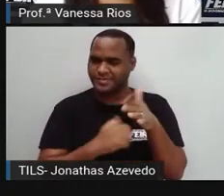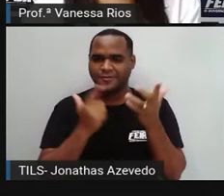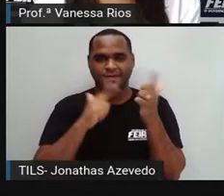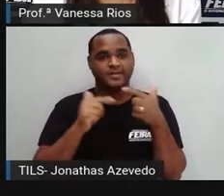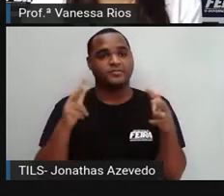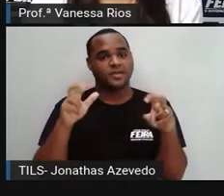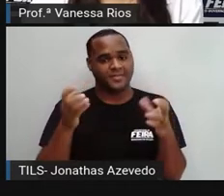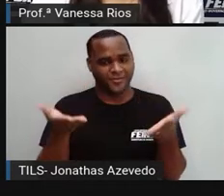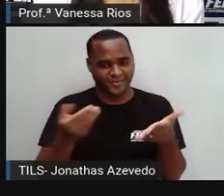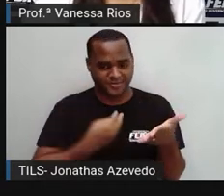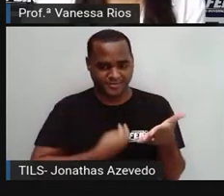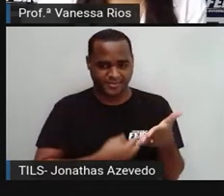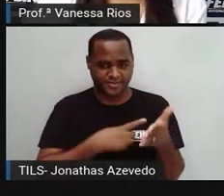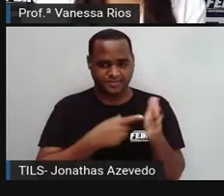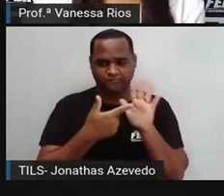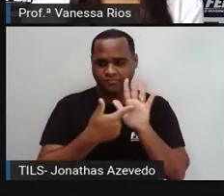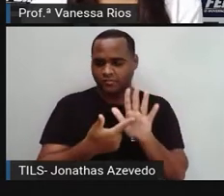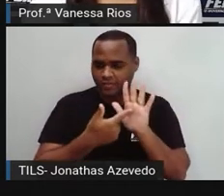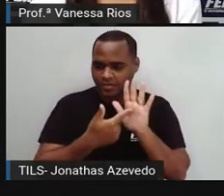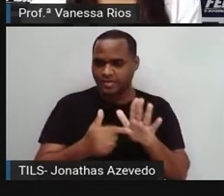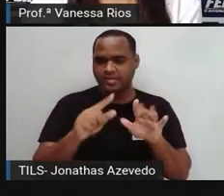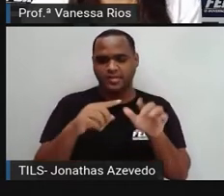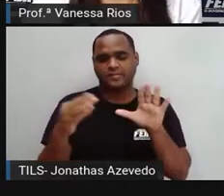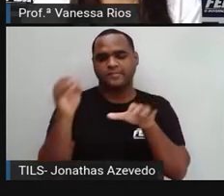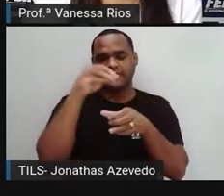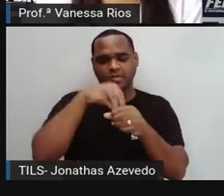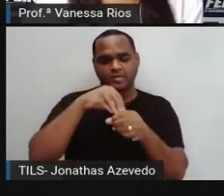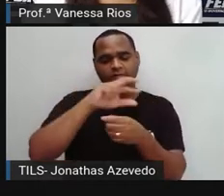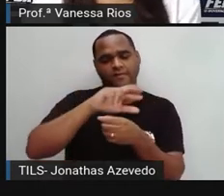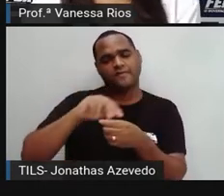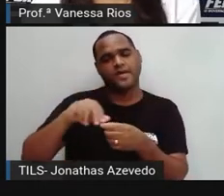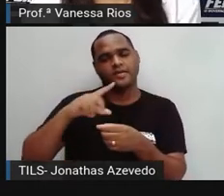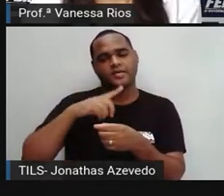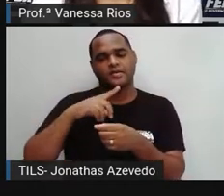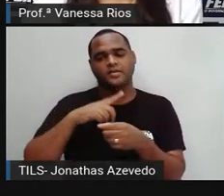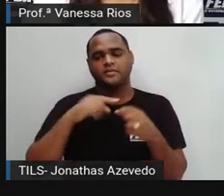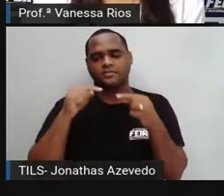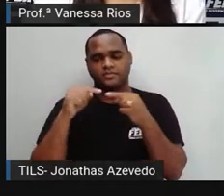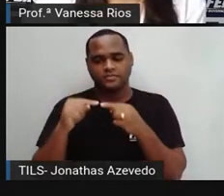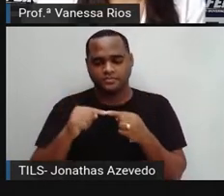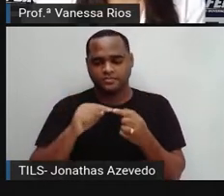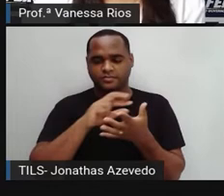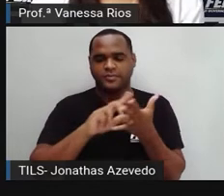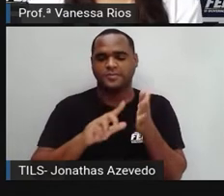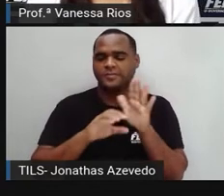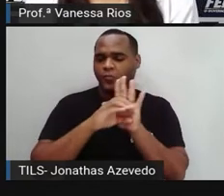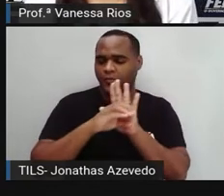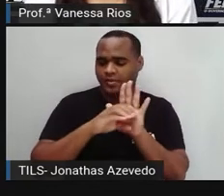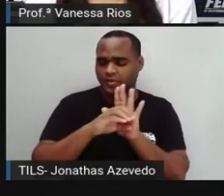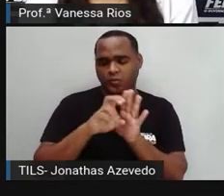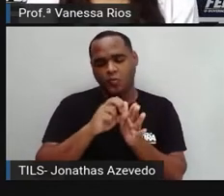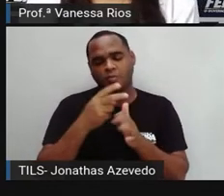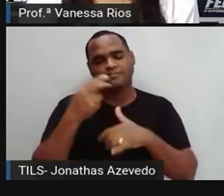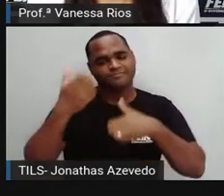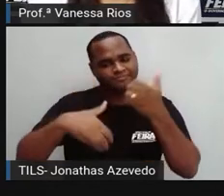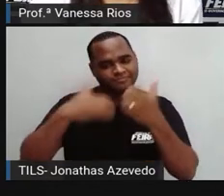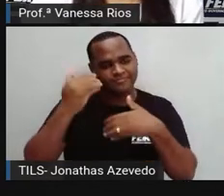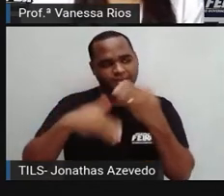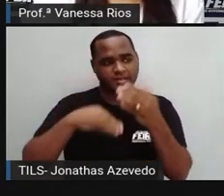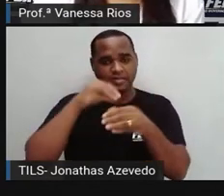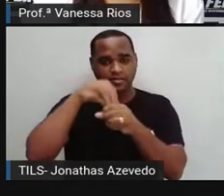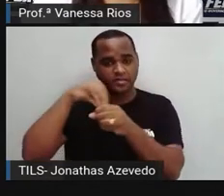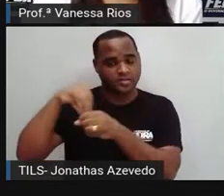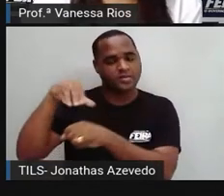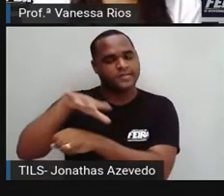é agora, sendo mostrado, sendo incluído, inclusive, entre os conceitos, as explicações dentro dos